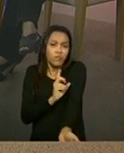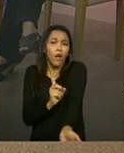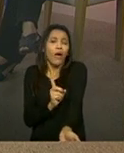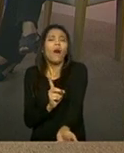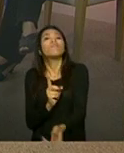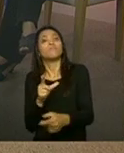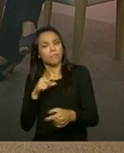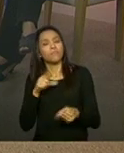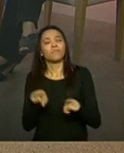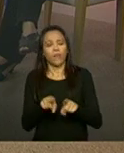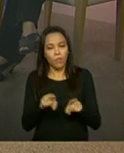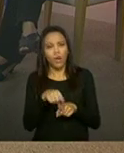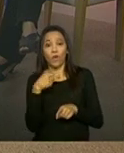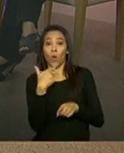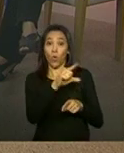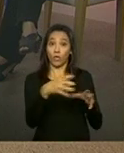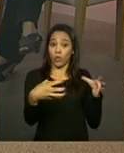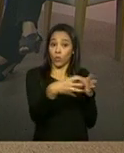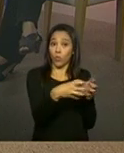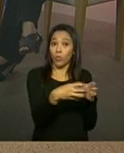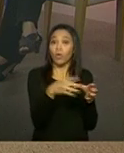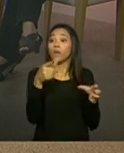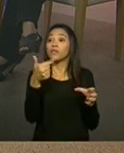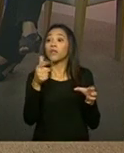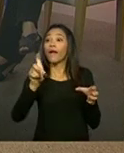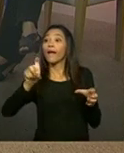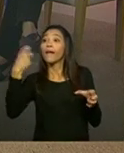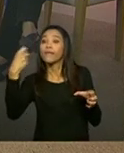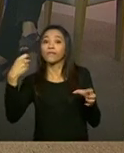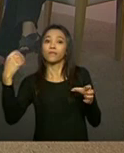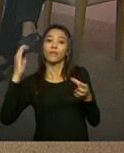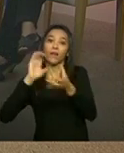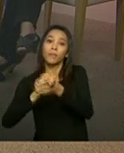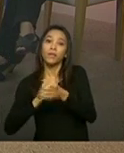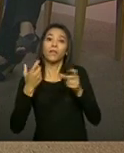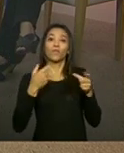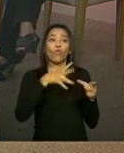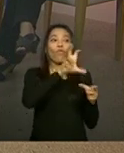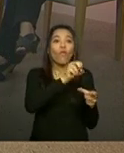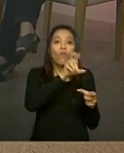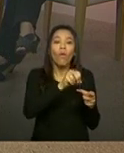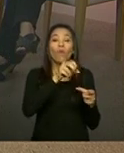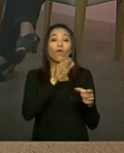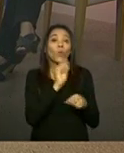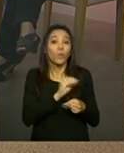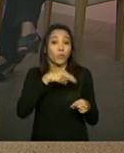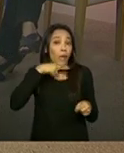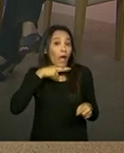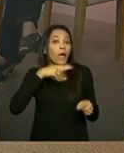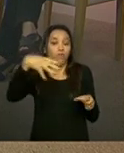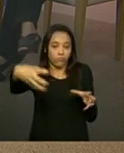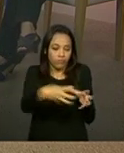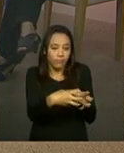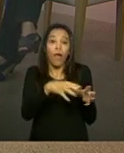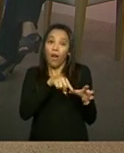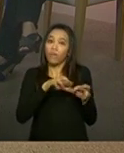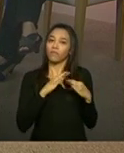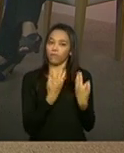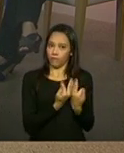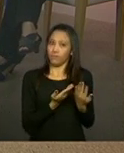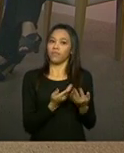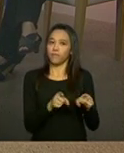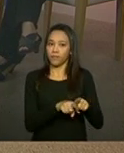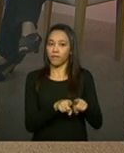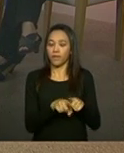filhos. Não, pode incluir recasamentos, pode incluir uma avó que cuida de um neto, né? Então, é um conceito amplo de família.